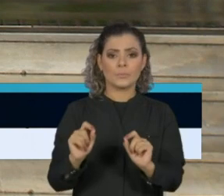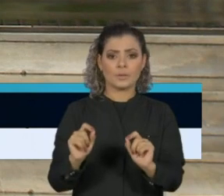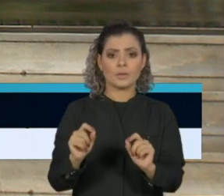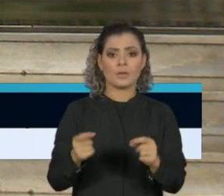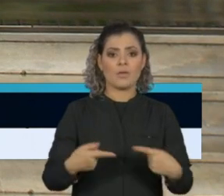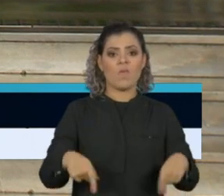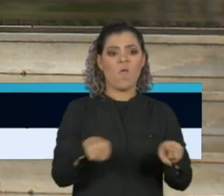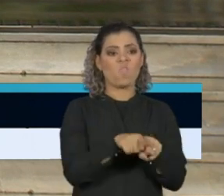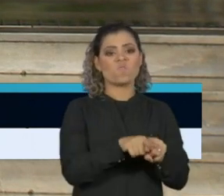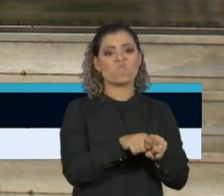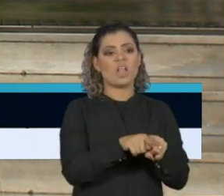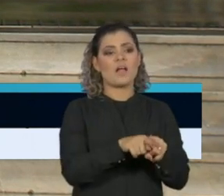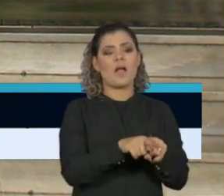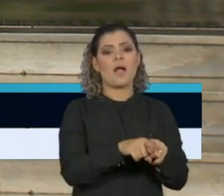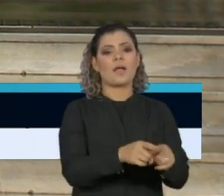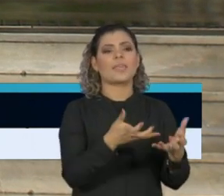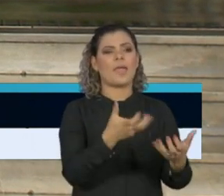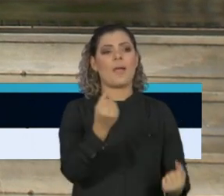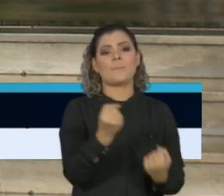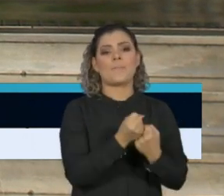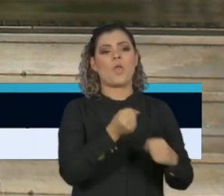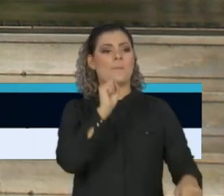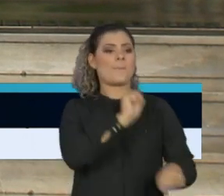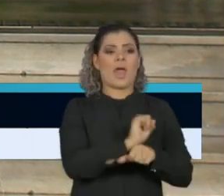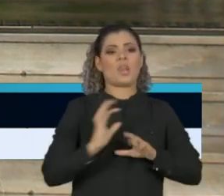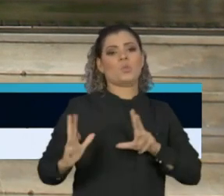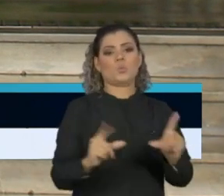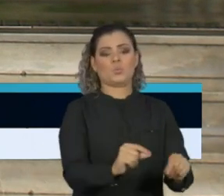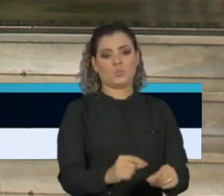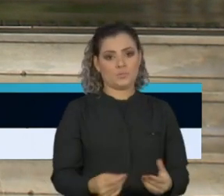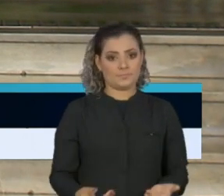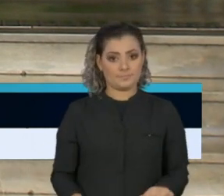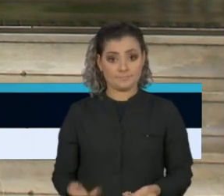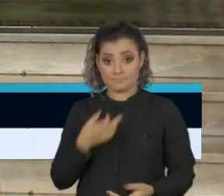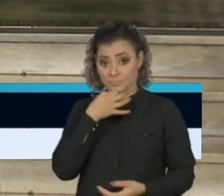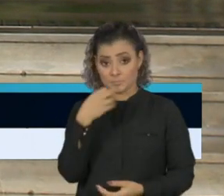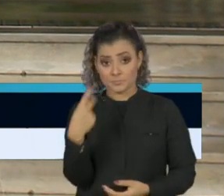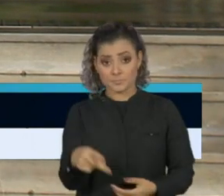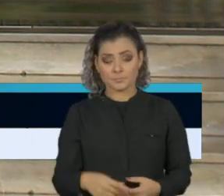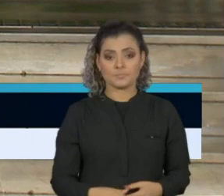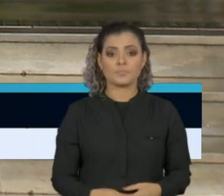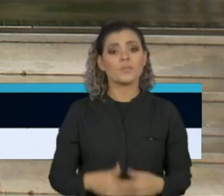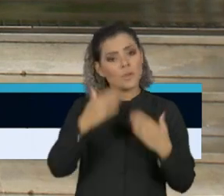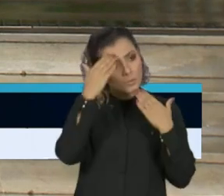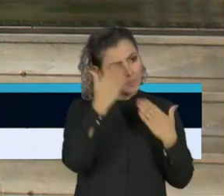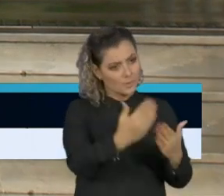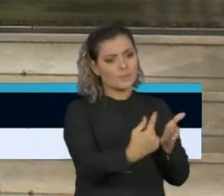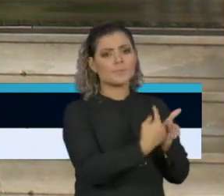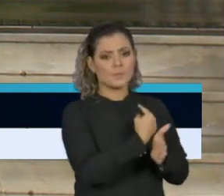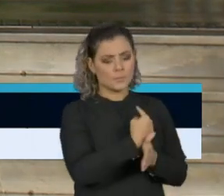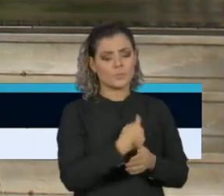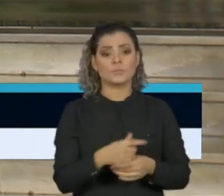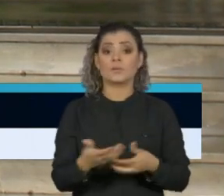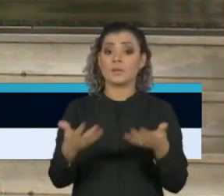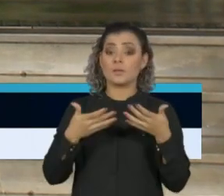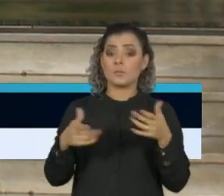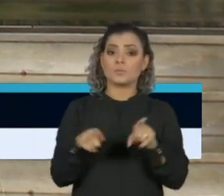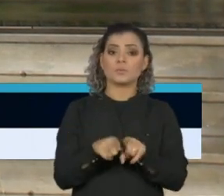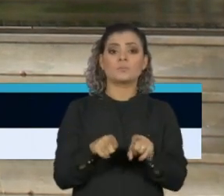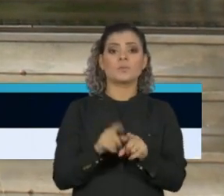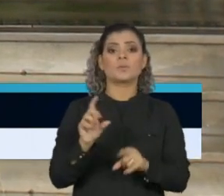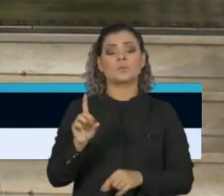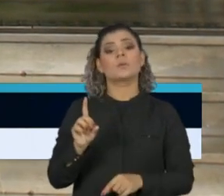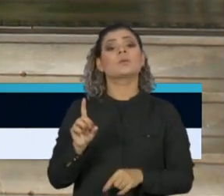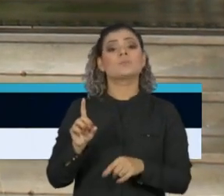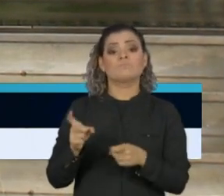da Paralisia. Então, eu queria que o senhor, por favor, comentasse isso. Obrigado, Emerson. Eu vou dividir a resposta com o